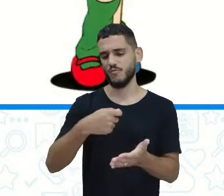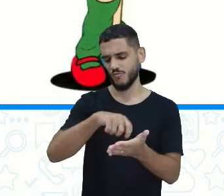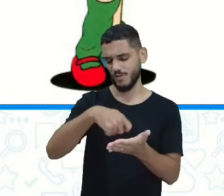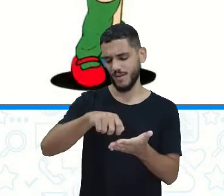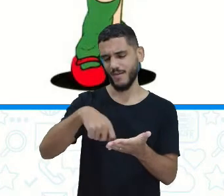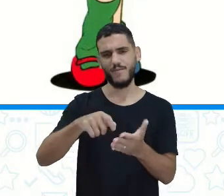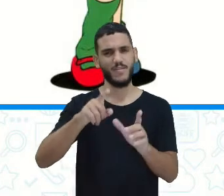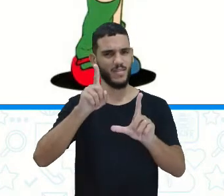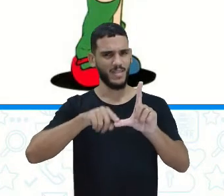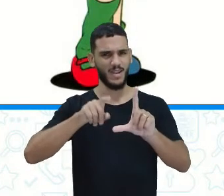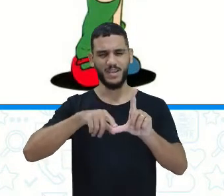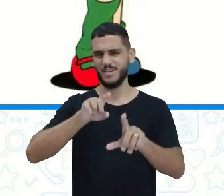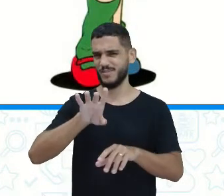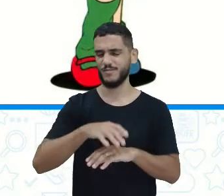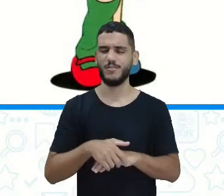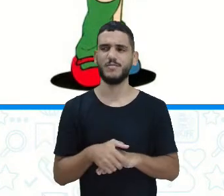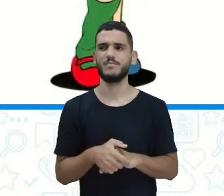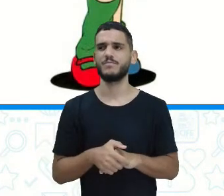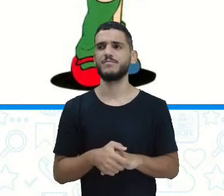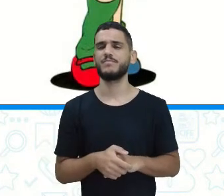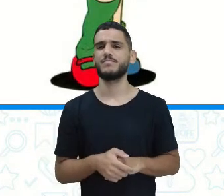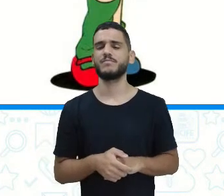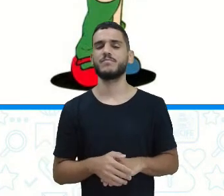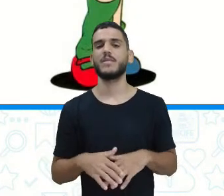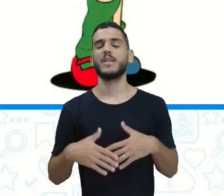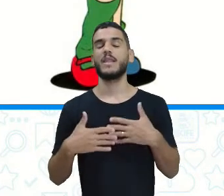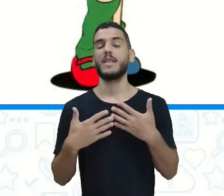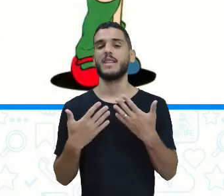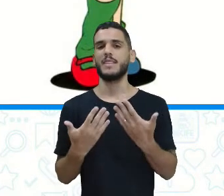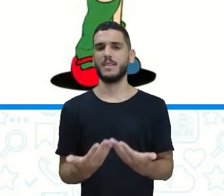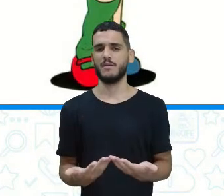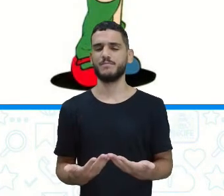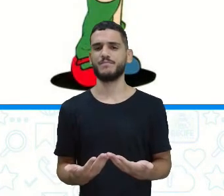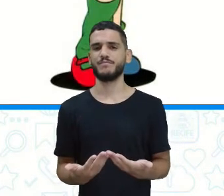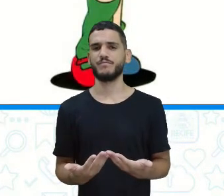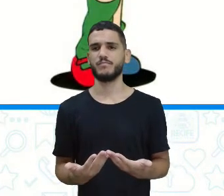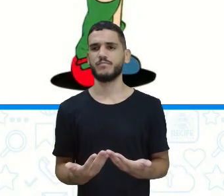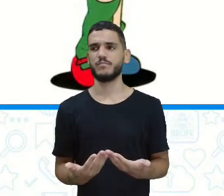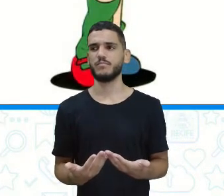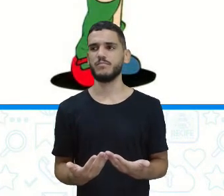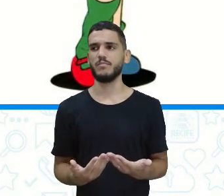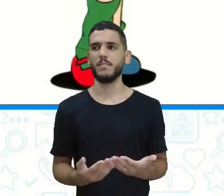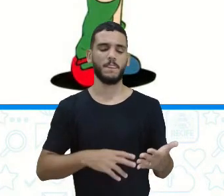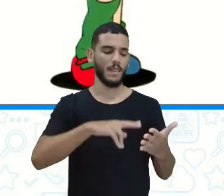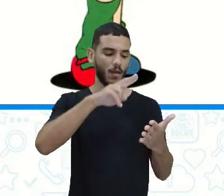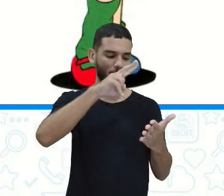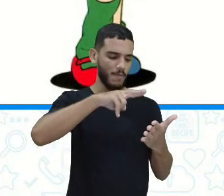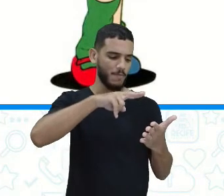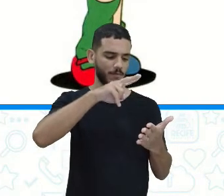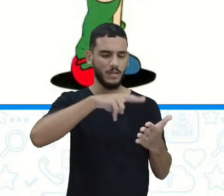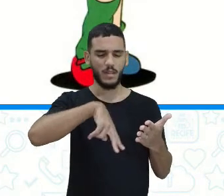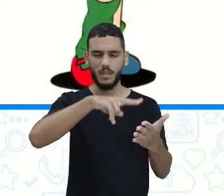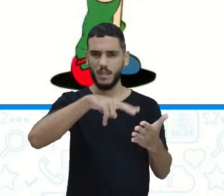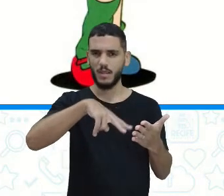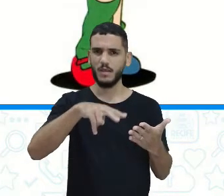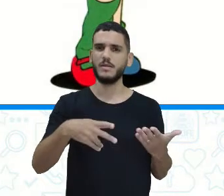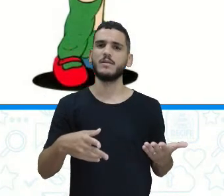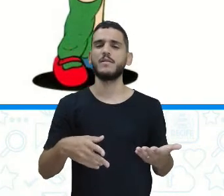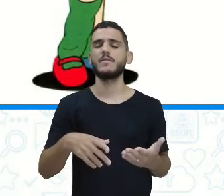escrevendo uma letra. Então, quando a gente visualiza a escrita da letra, a gente chama de